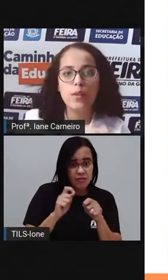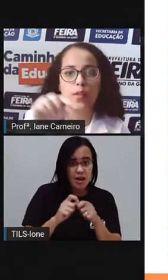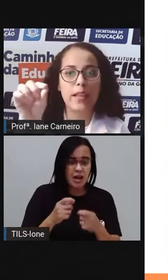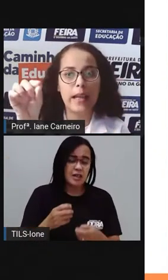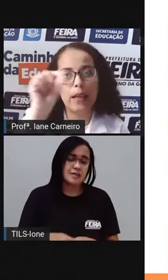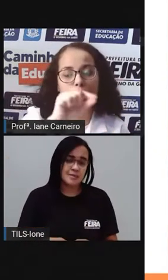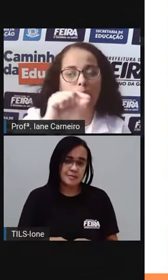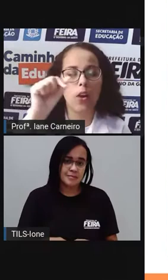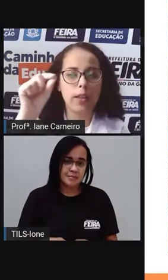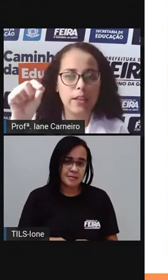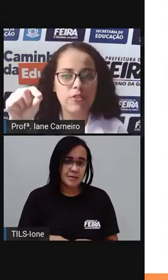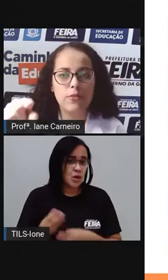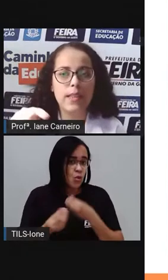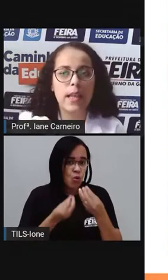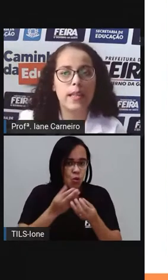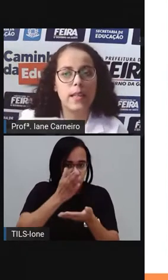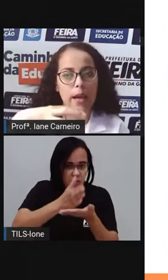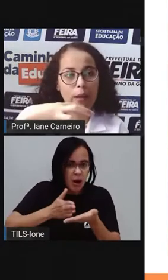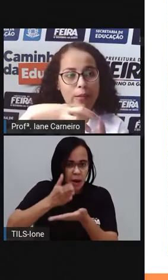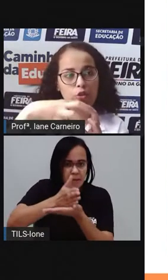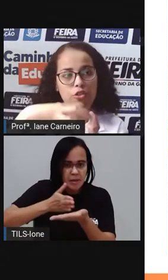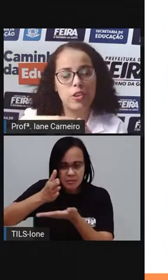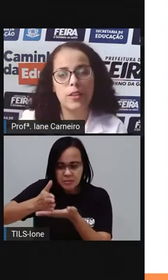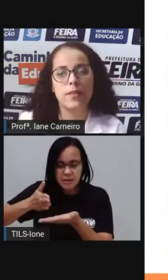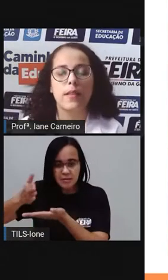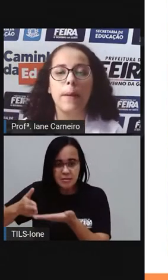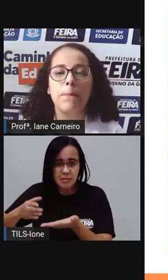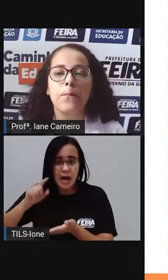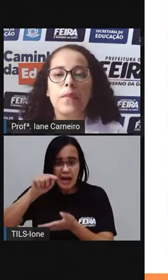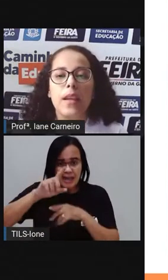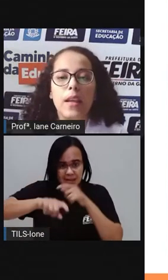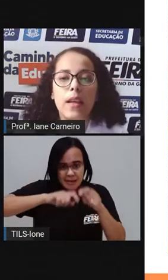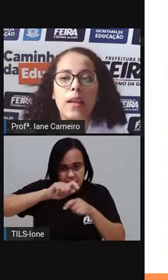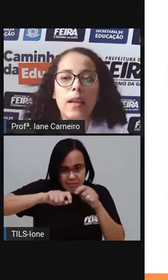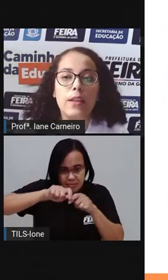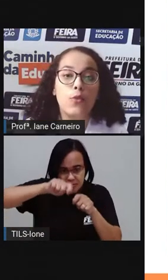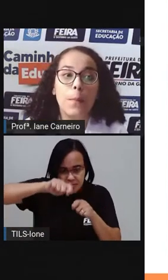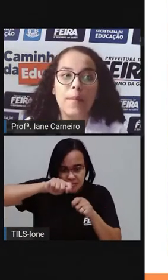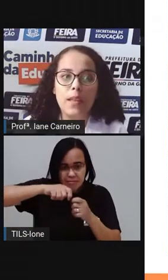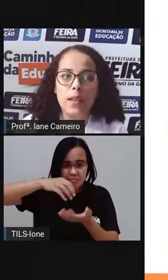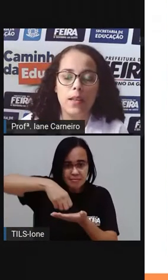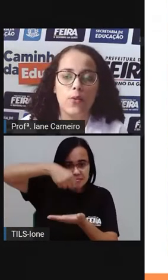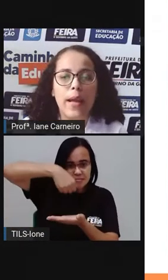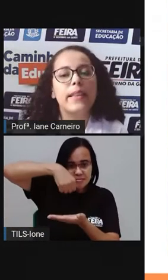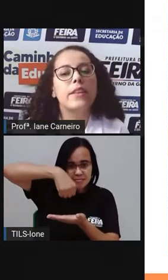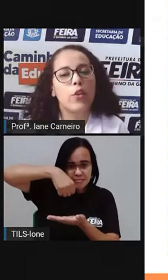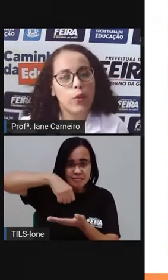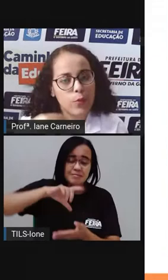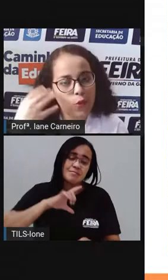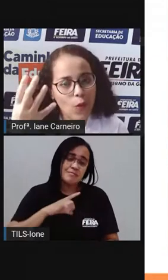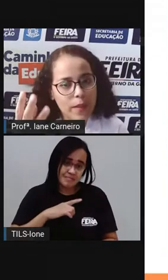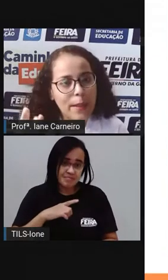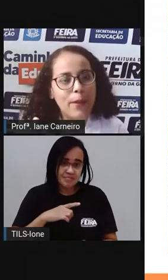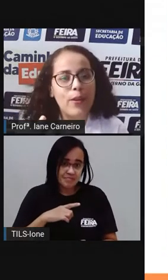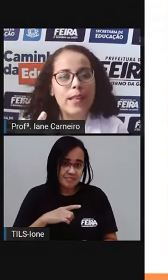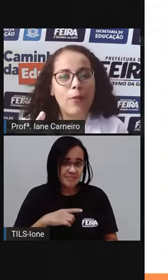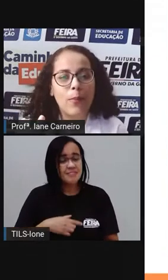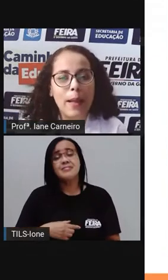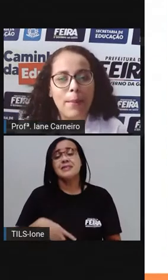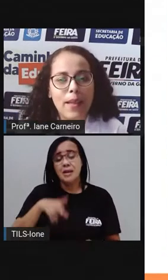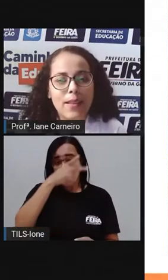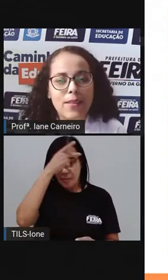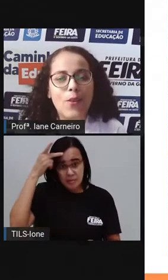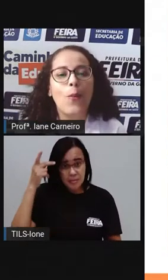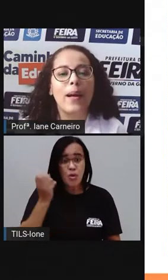se fosse o outro, só que aquele outro é cortadinho. Esse aí é uma trouxinha, né? Do mininico. Aí todo mundo come também com esse